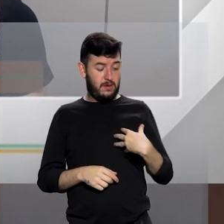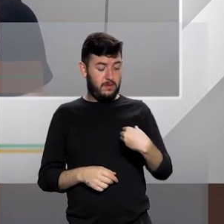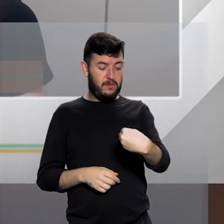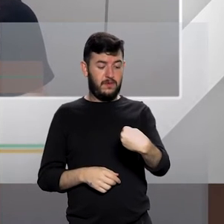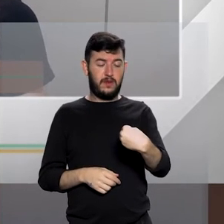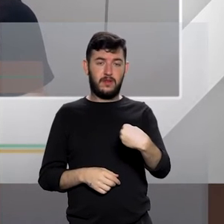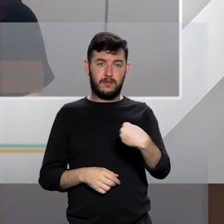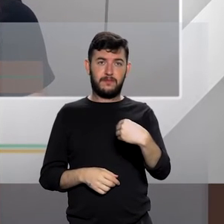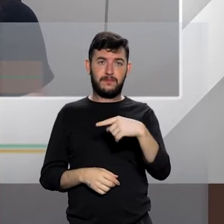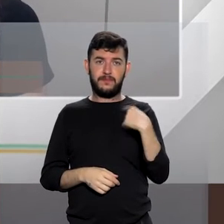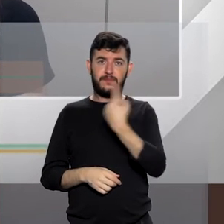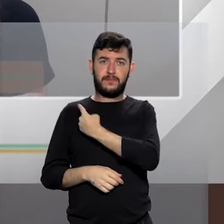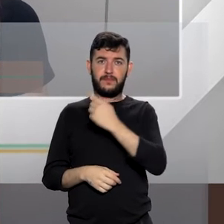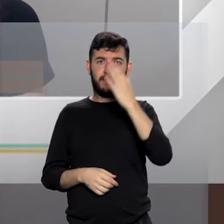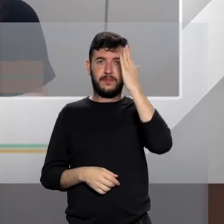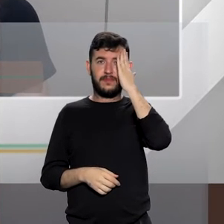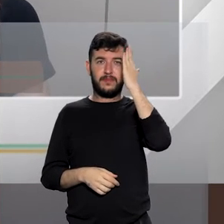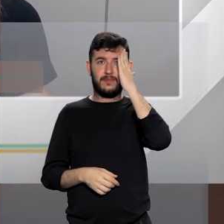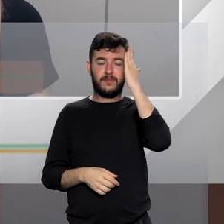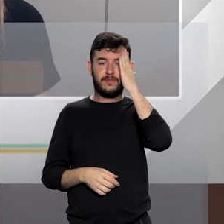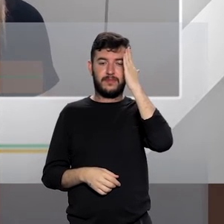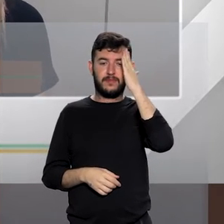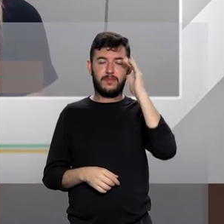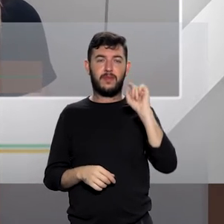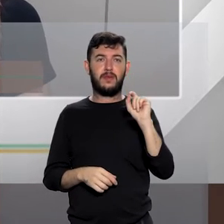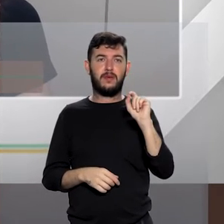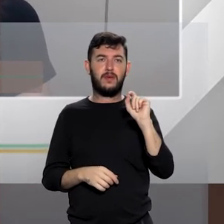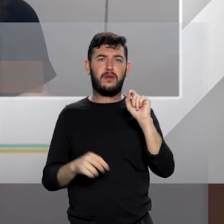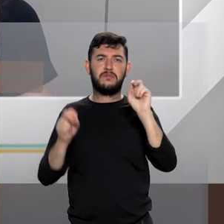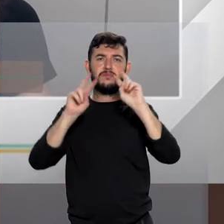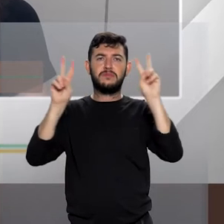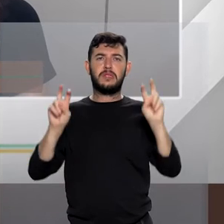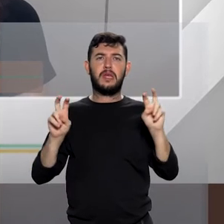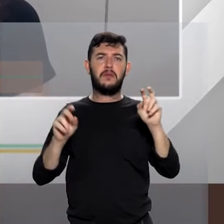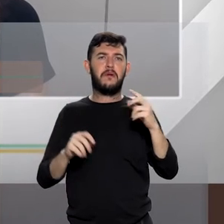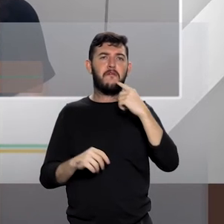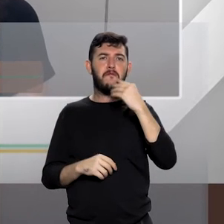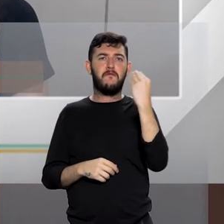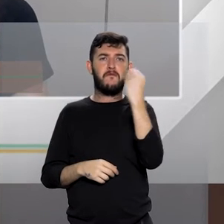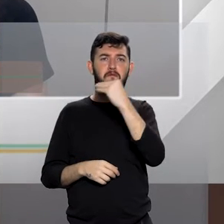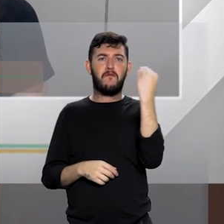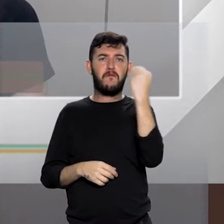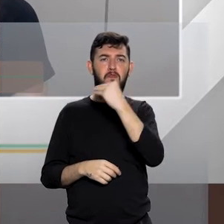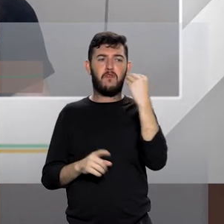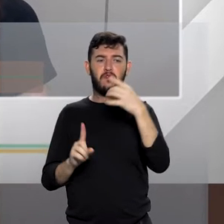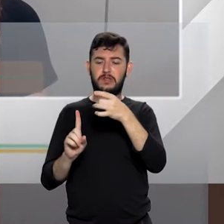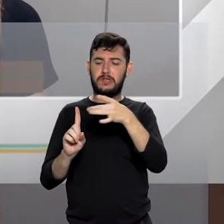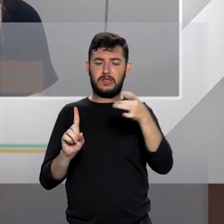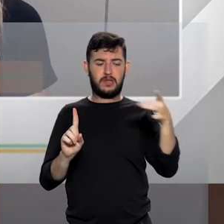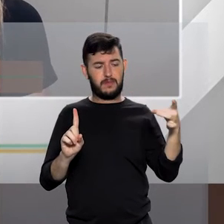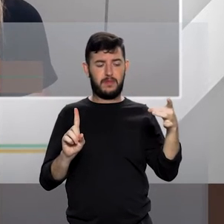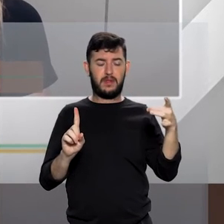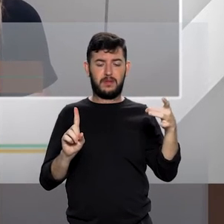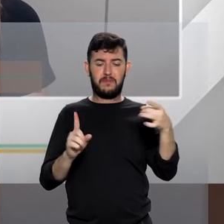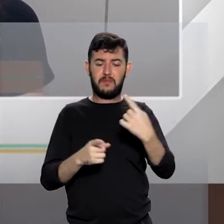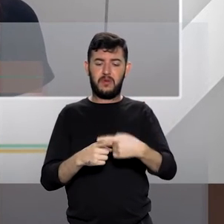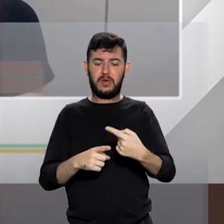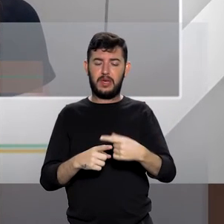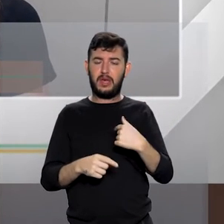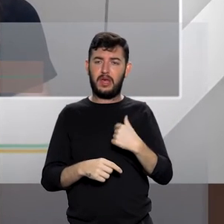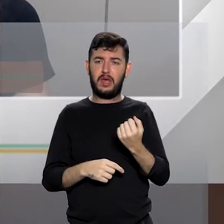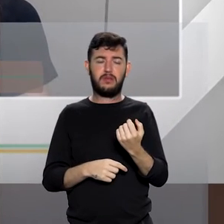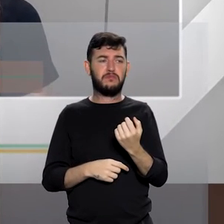mais nessa condição vulnerável de estar assistindo, de estar vivenciando essa